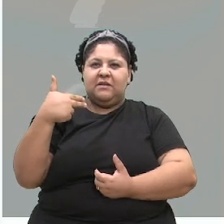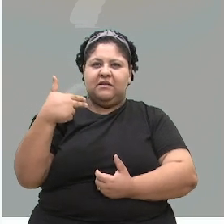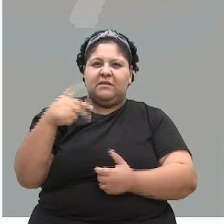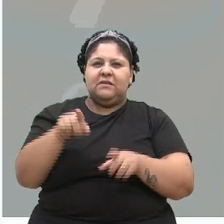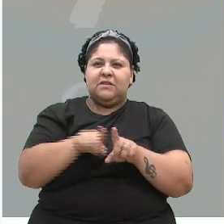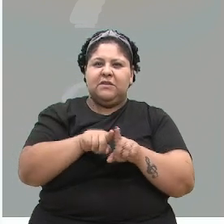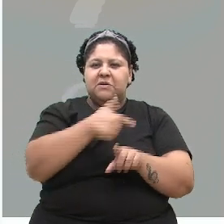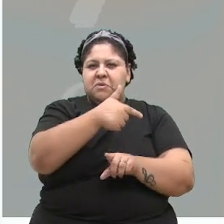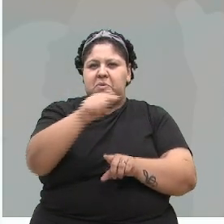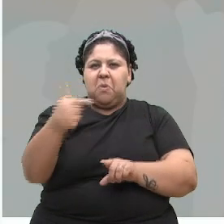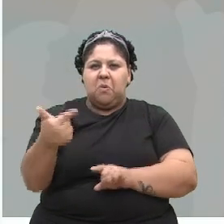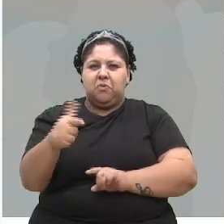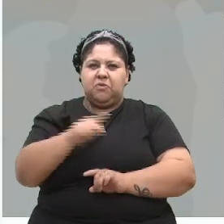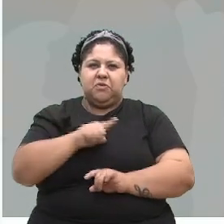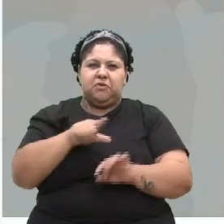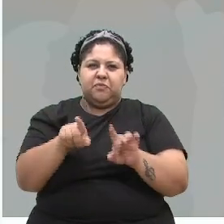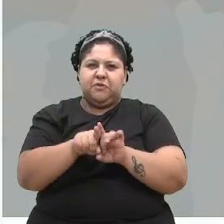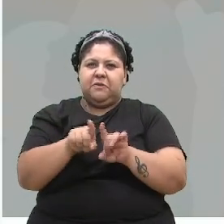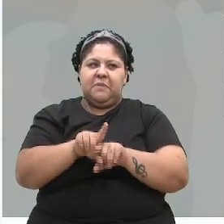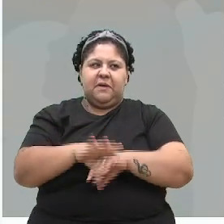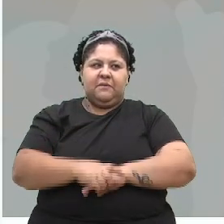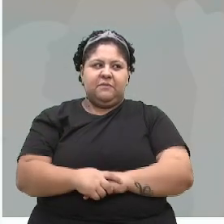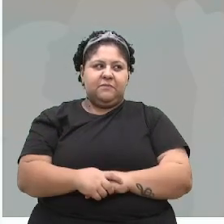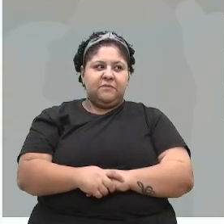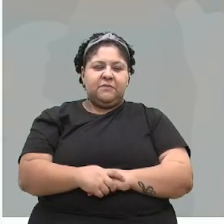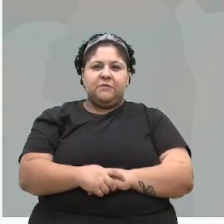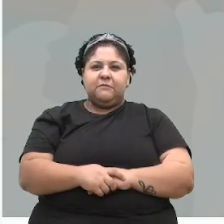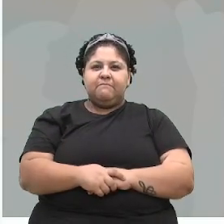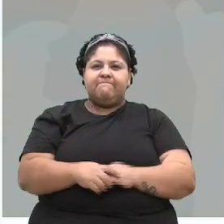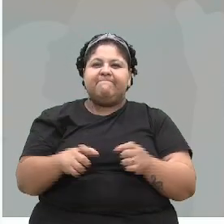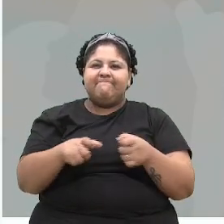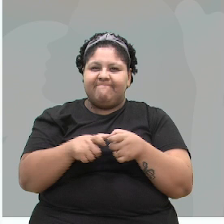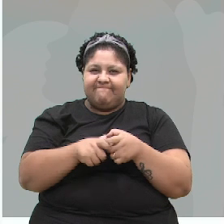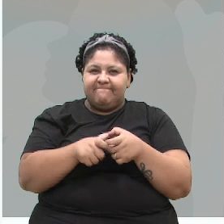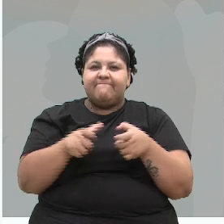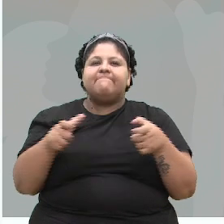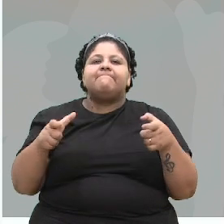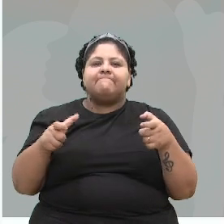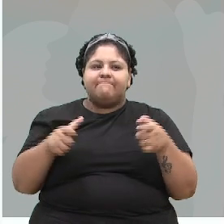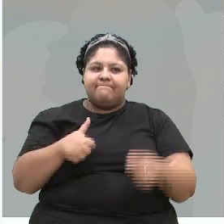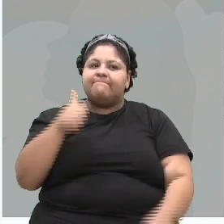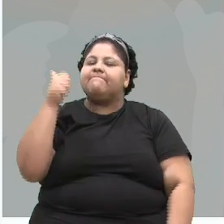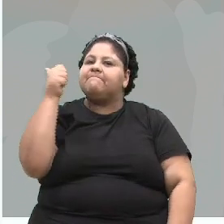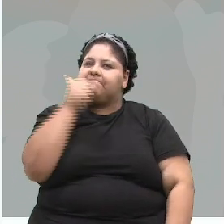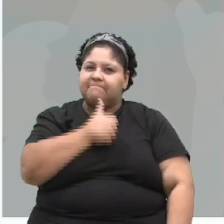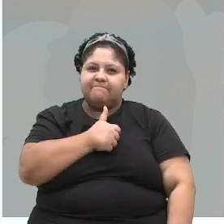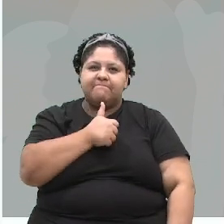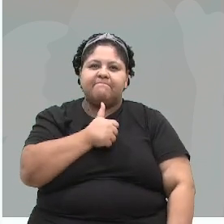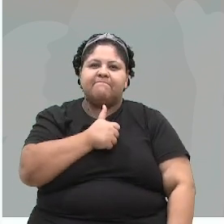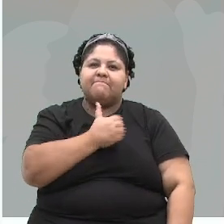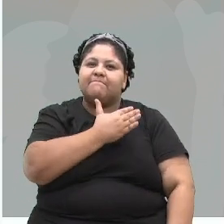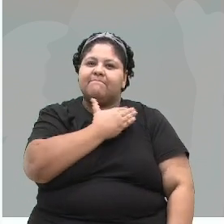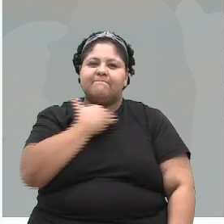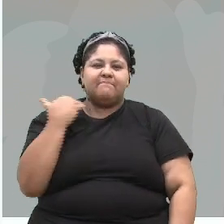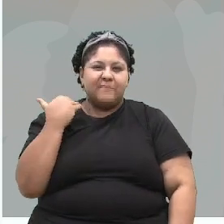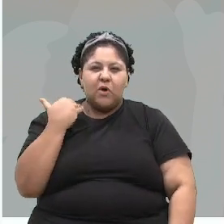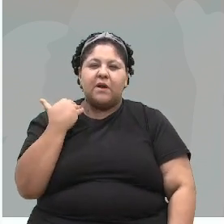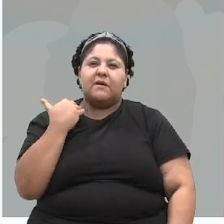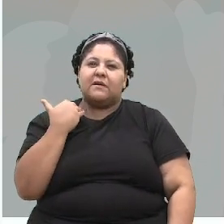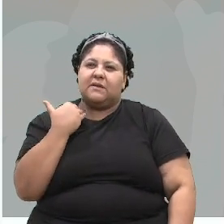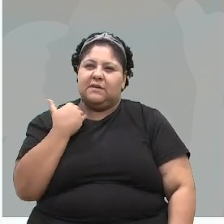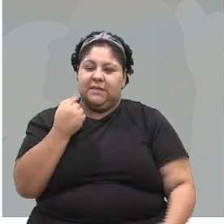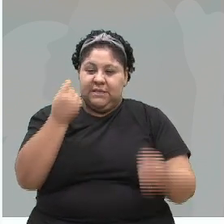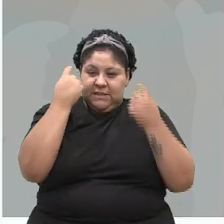agressões. A grande maioria das mulheres que estão morrendo por conta da